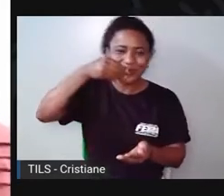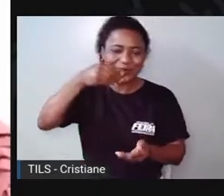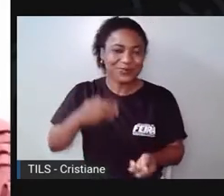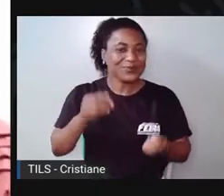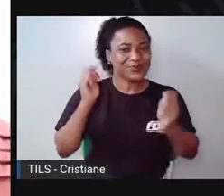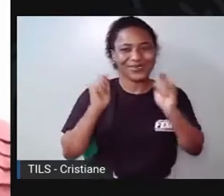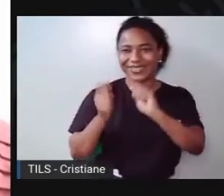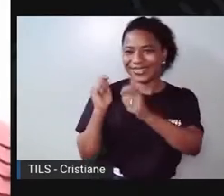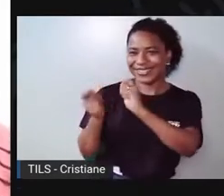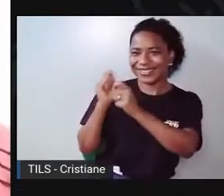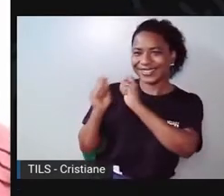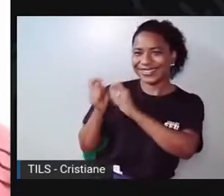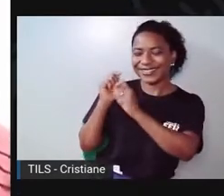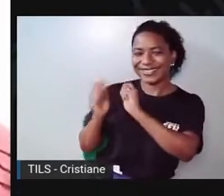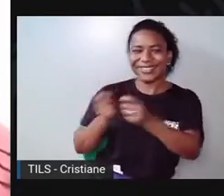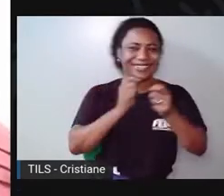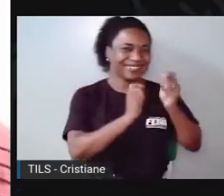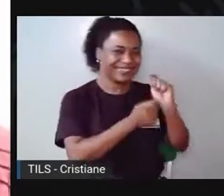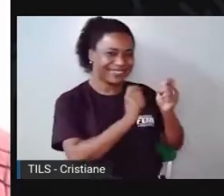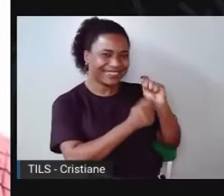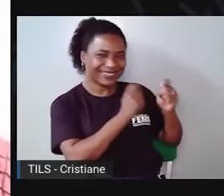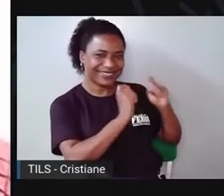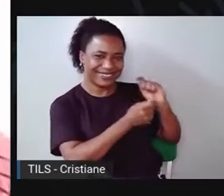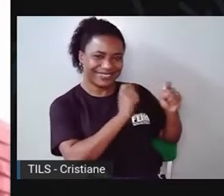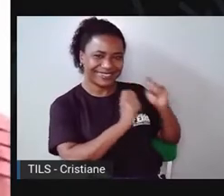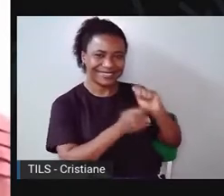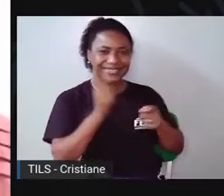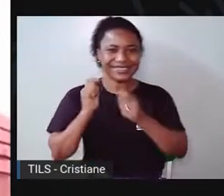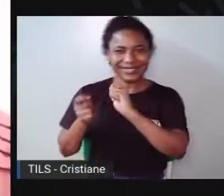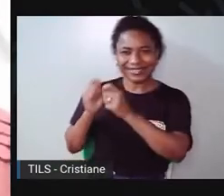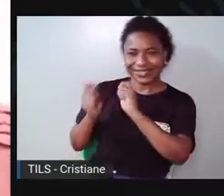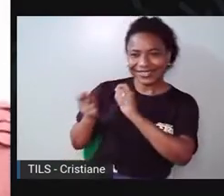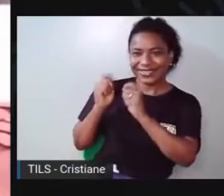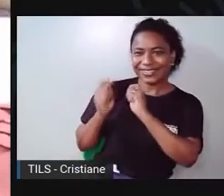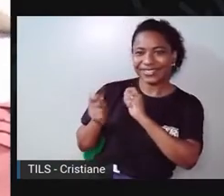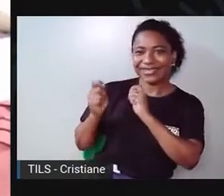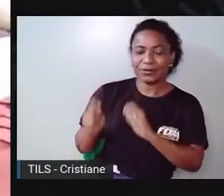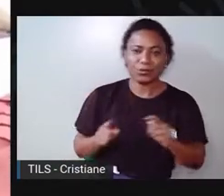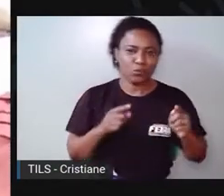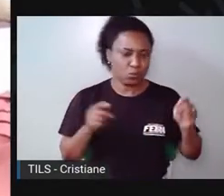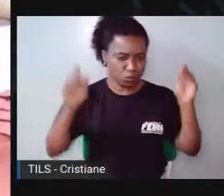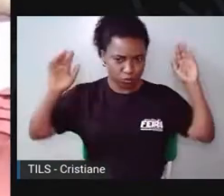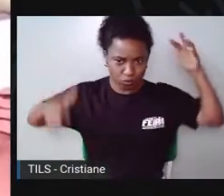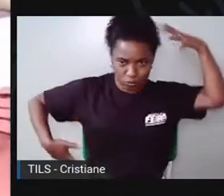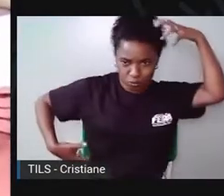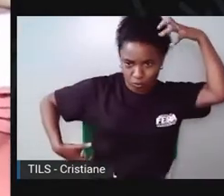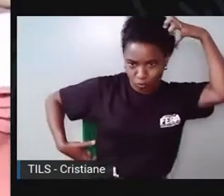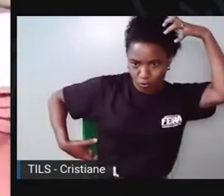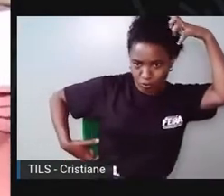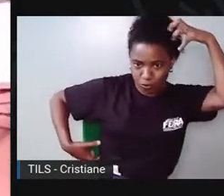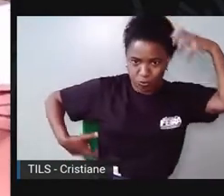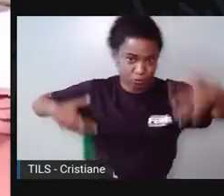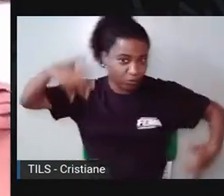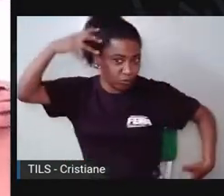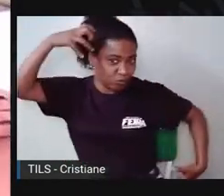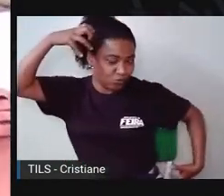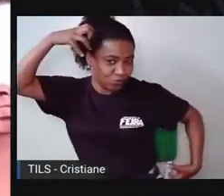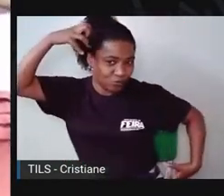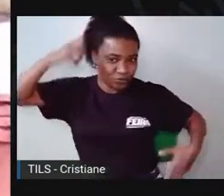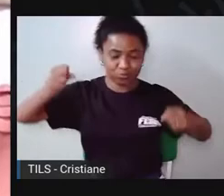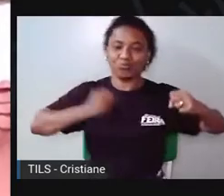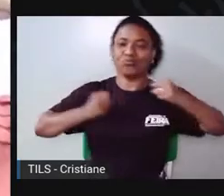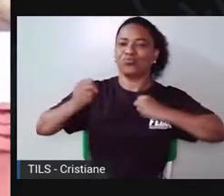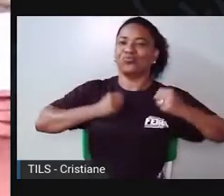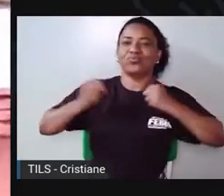macaco e um chimpanzé